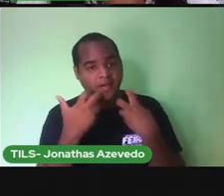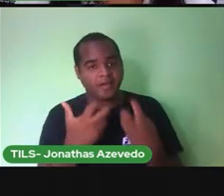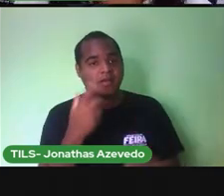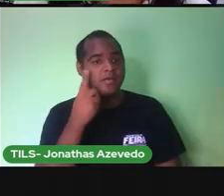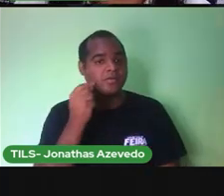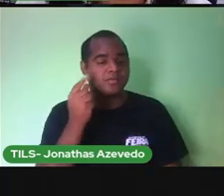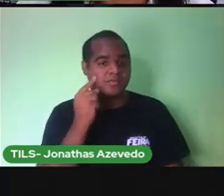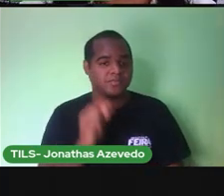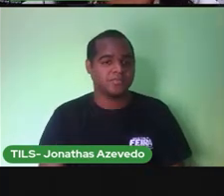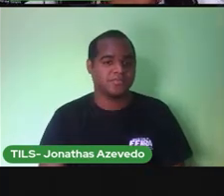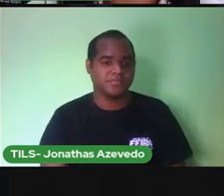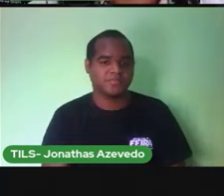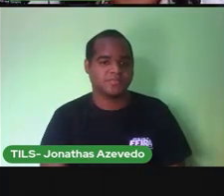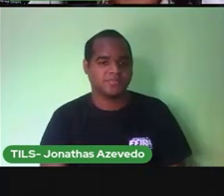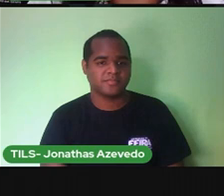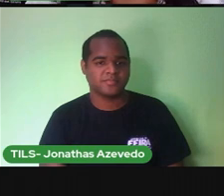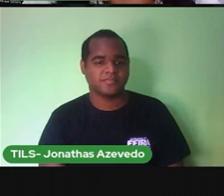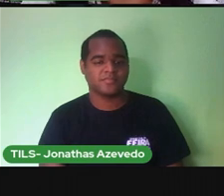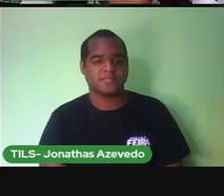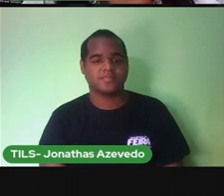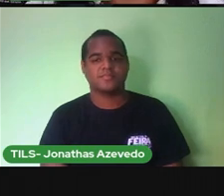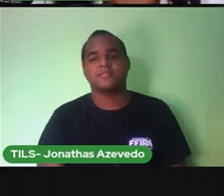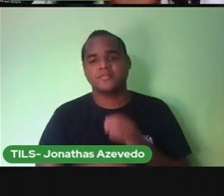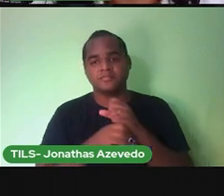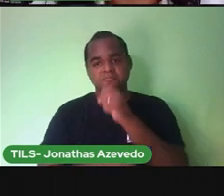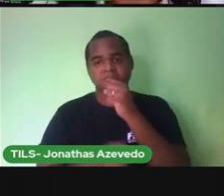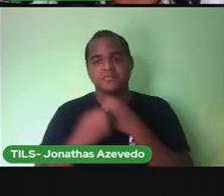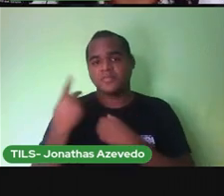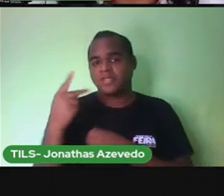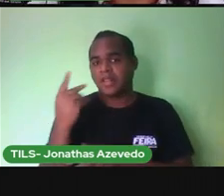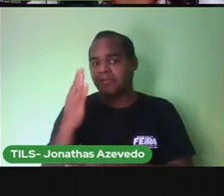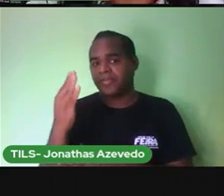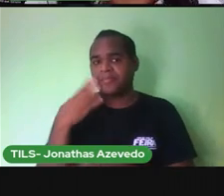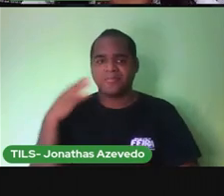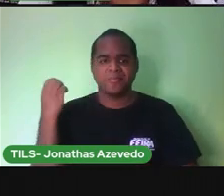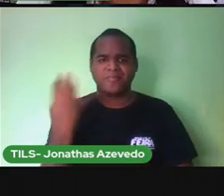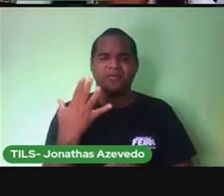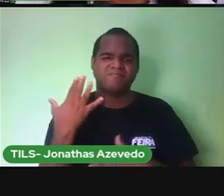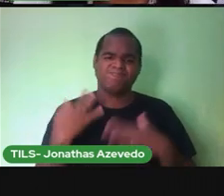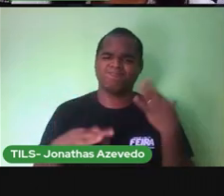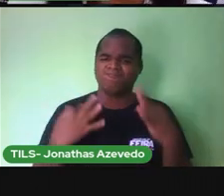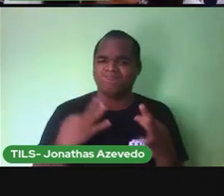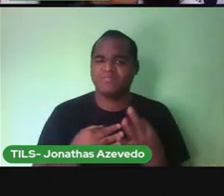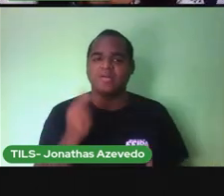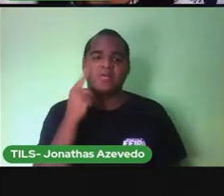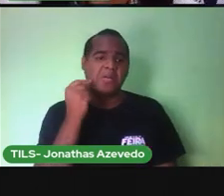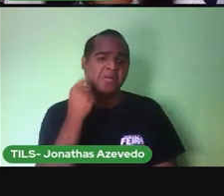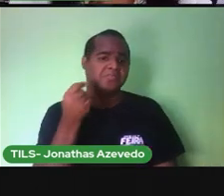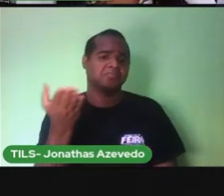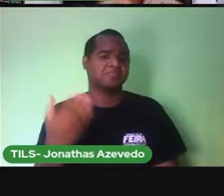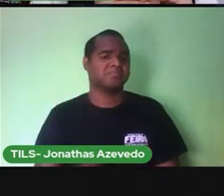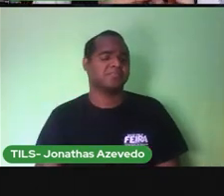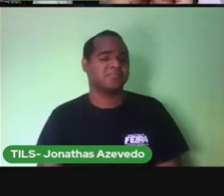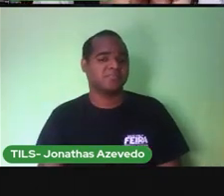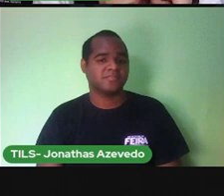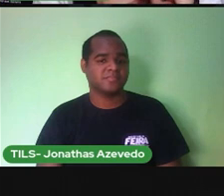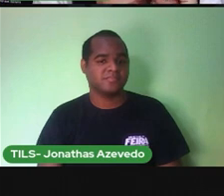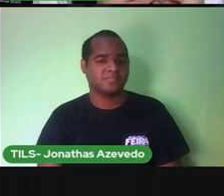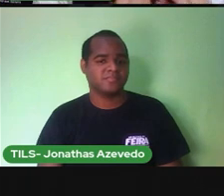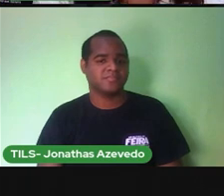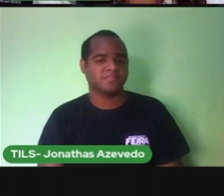Deu Ou seja Quando atirou O pau no gato O bichinho Sentiu dor Você acha Assim Você